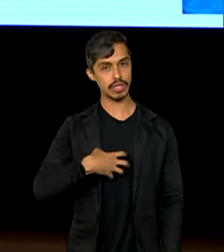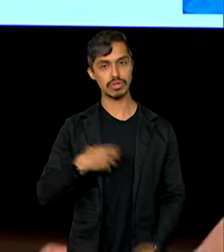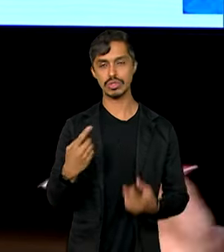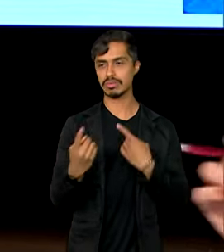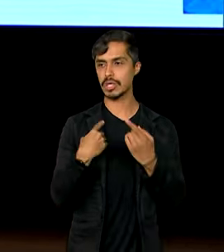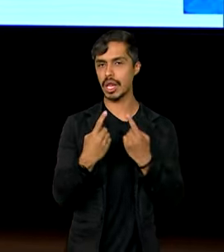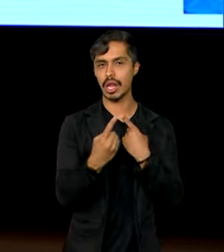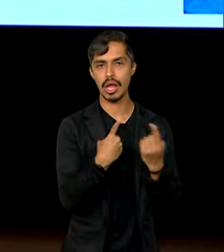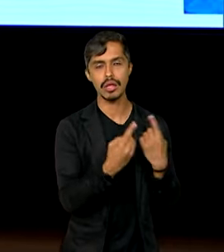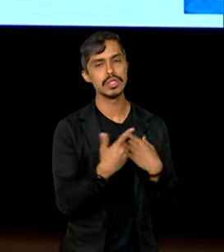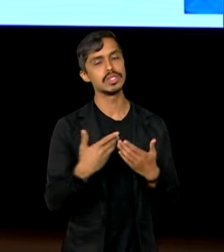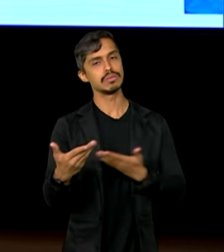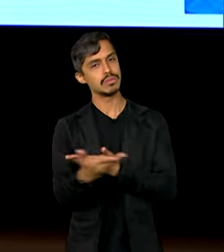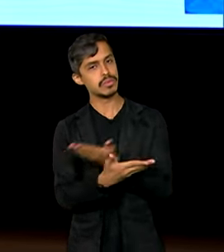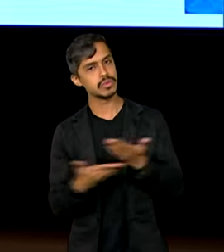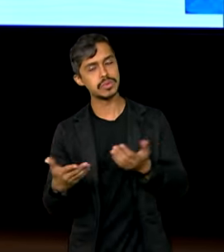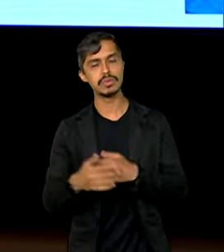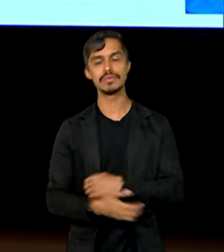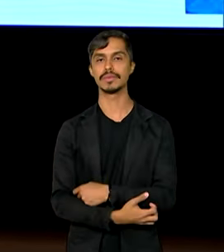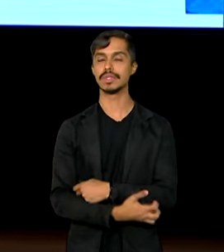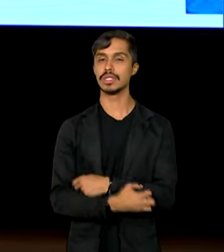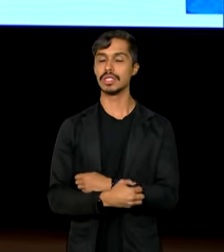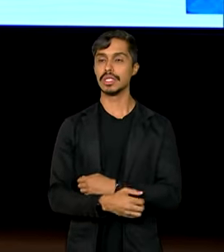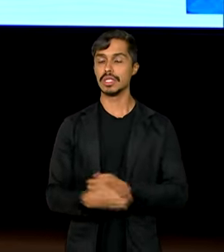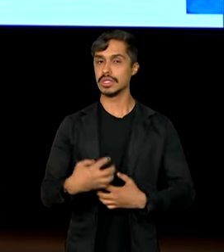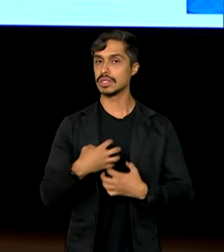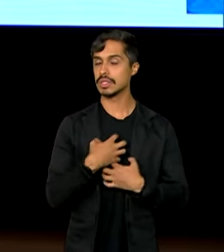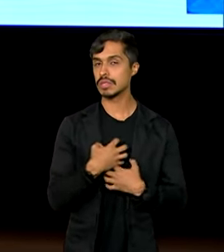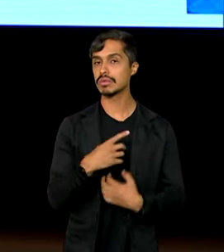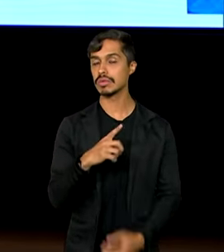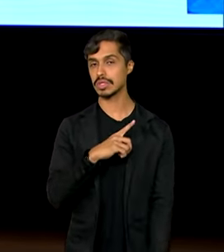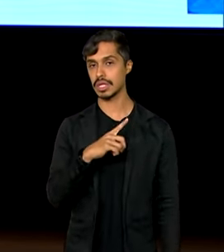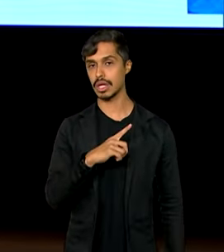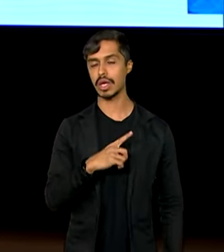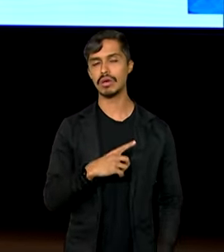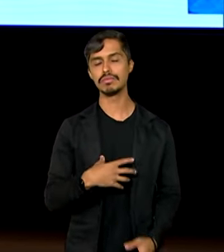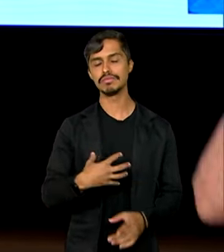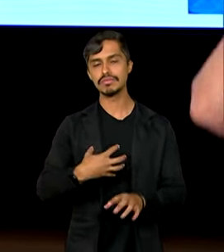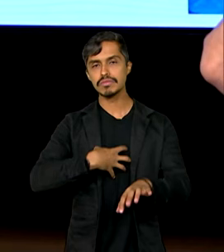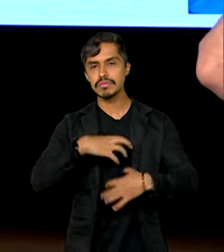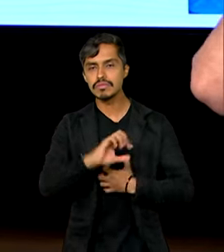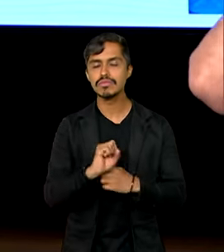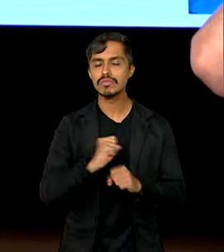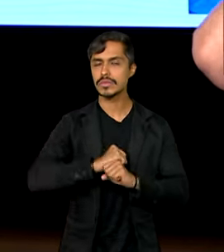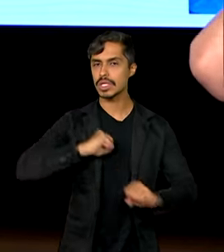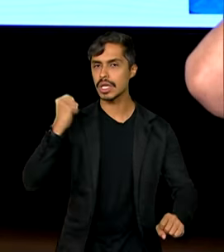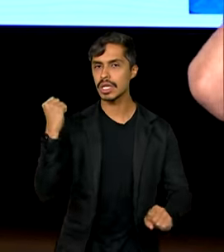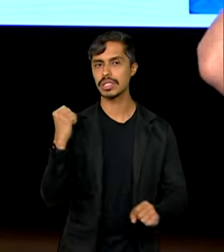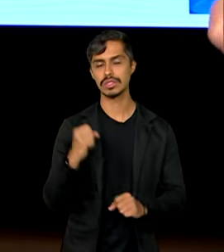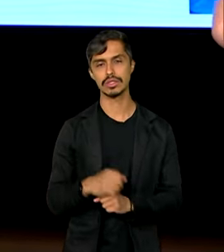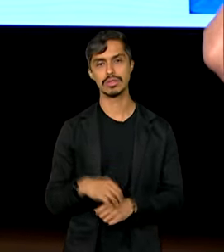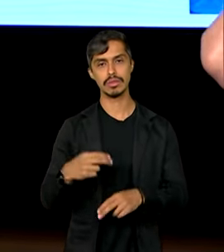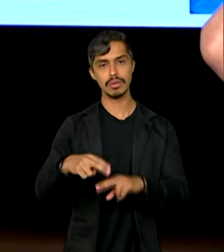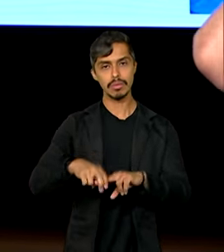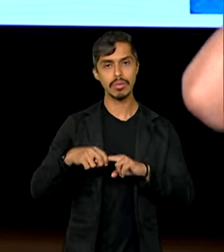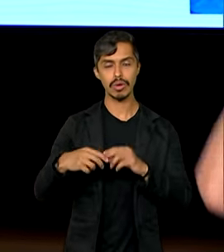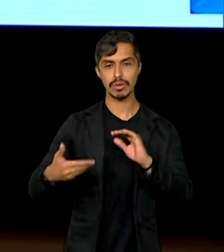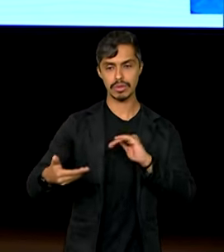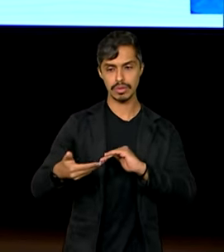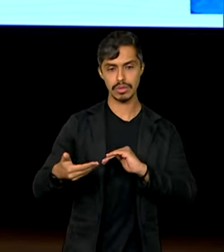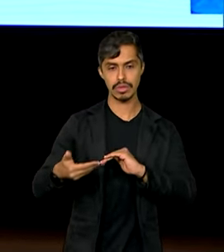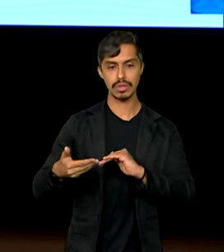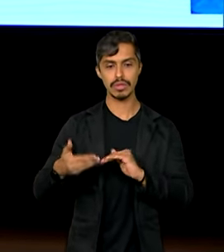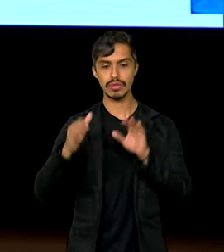colaboração, e eu sinto que há uma sensibilidade muito grande de parte do Congresso para essa